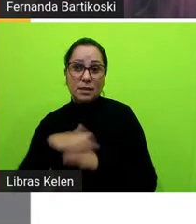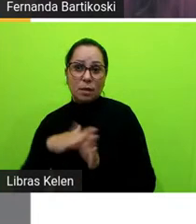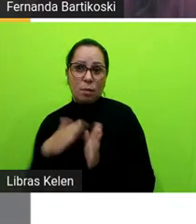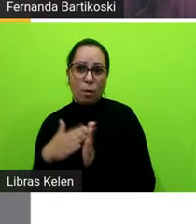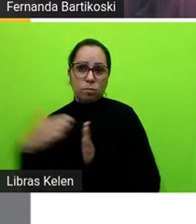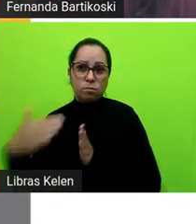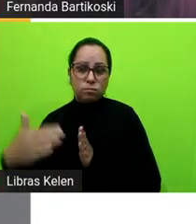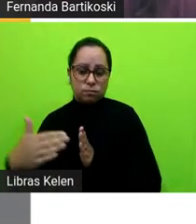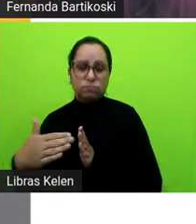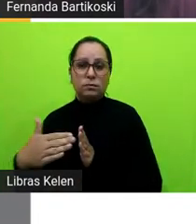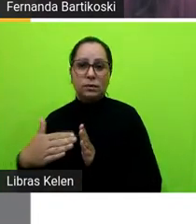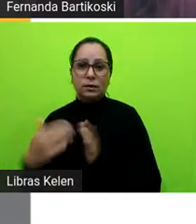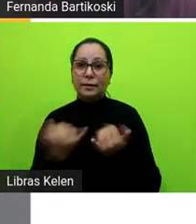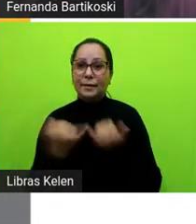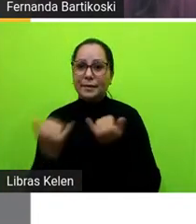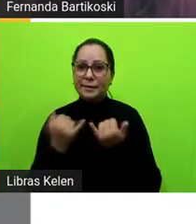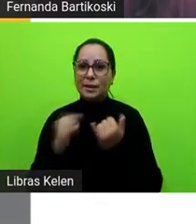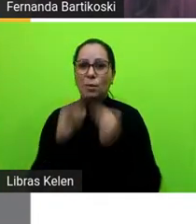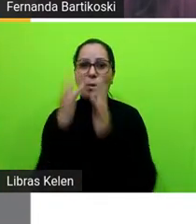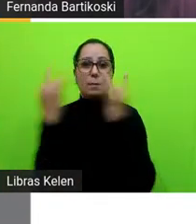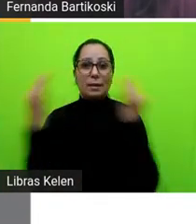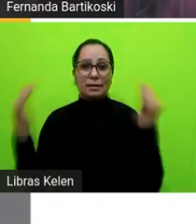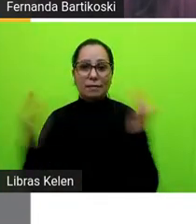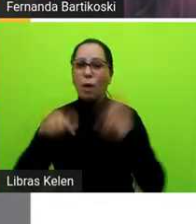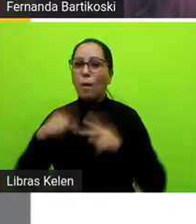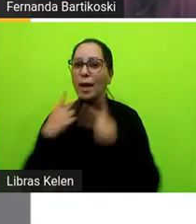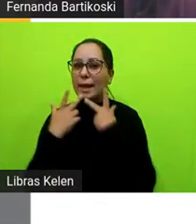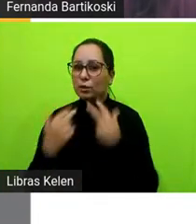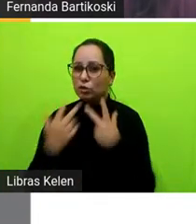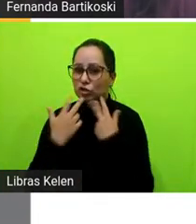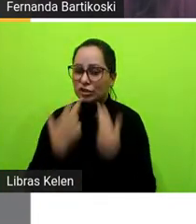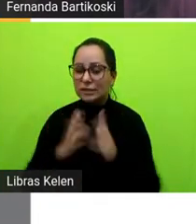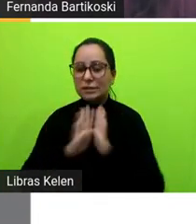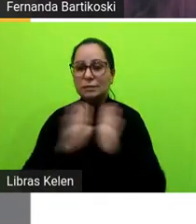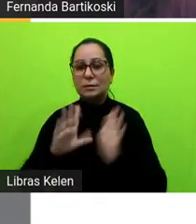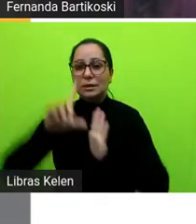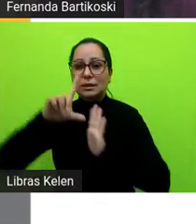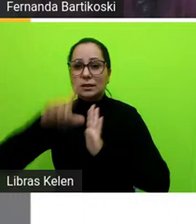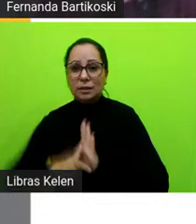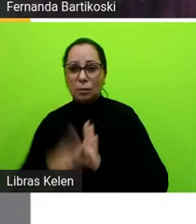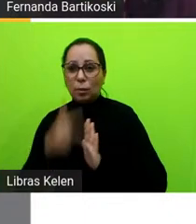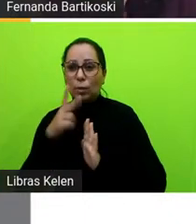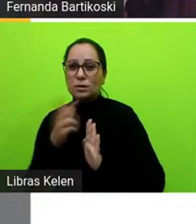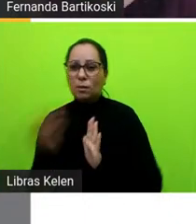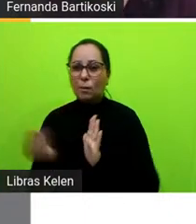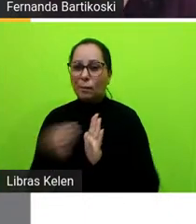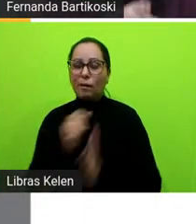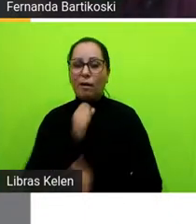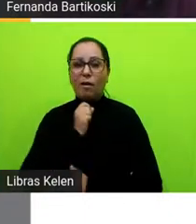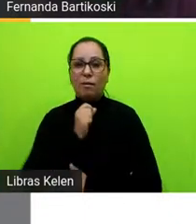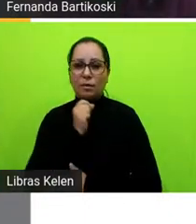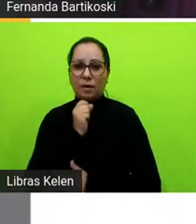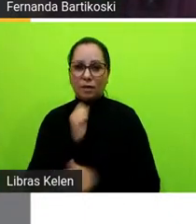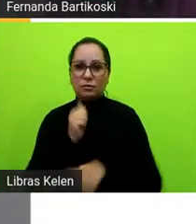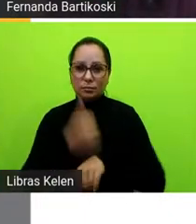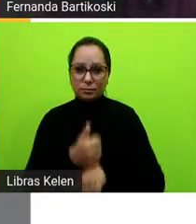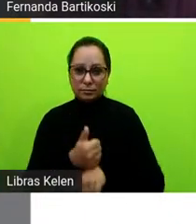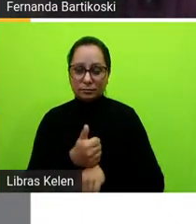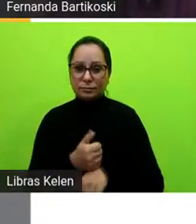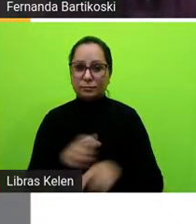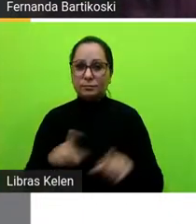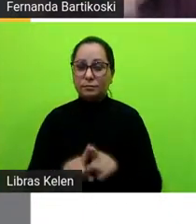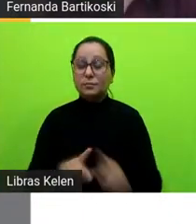ambientais como essas são notícias, mas depois se tornam temas de reportagem, né, então... Eu gostei muito também do gênero